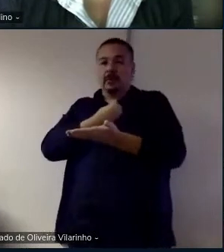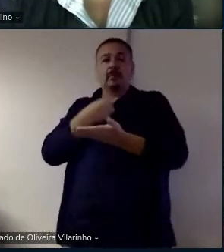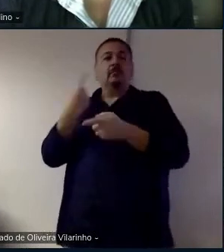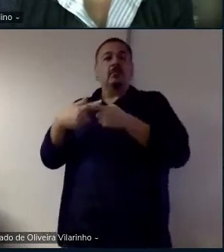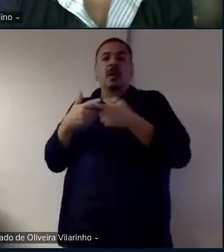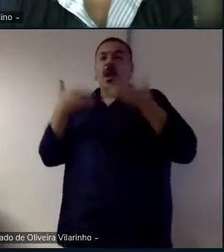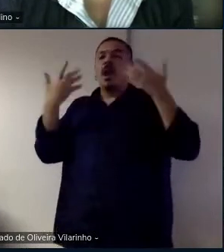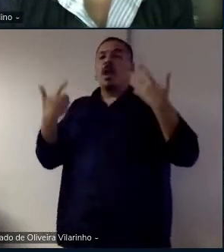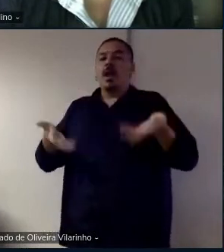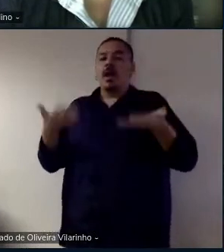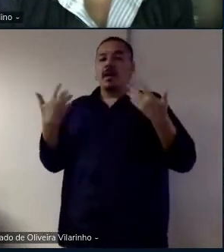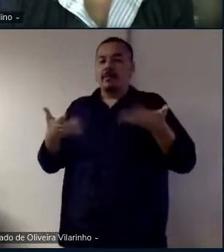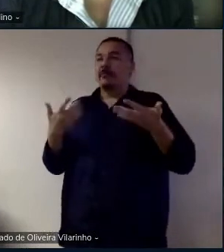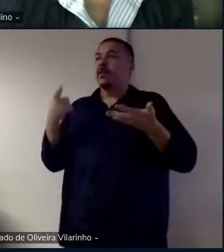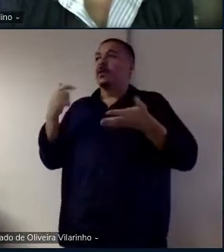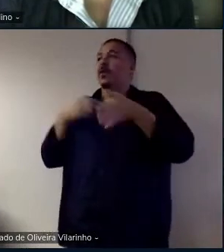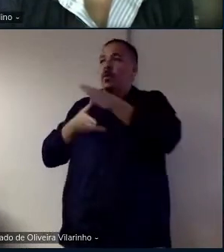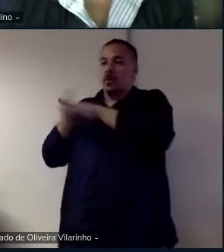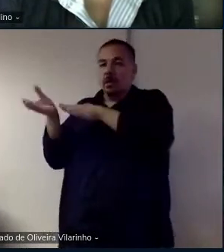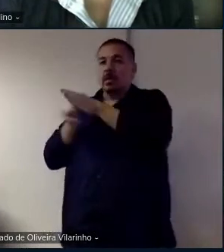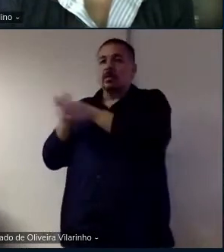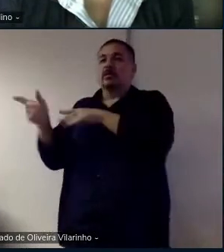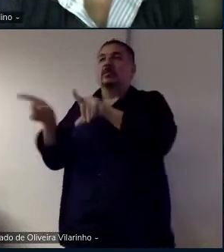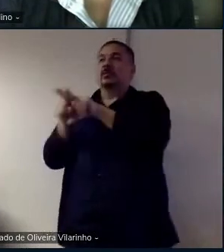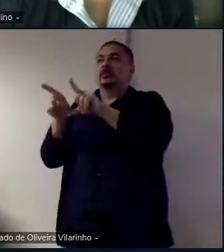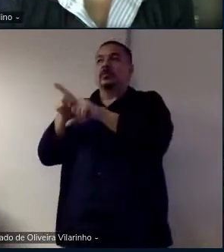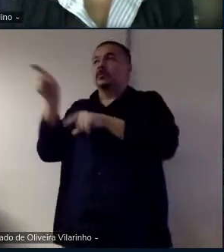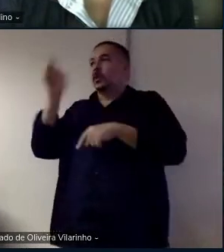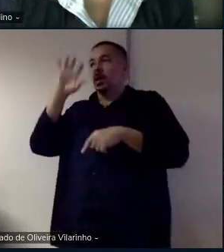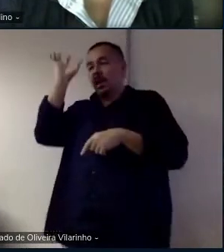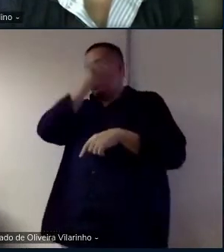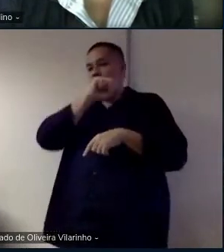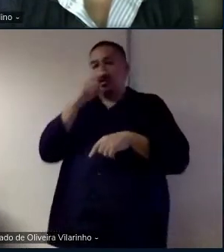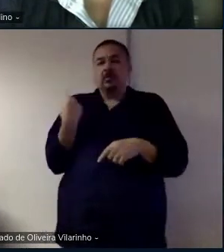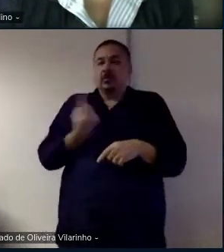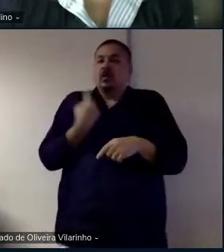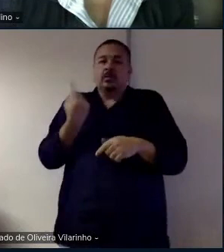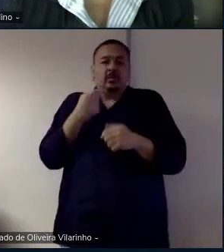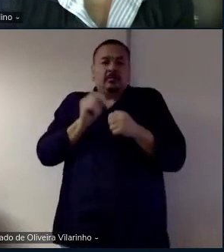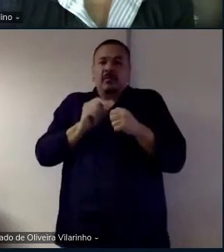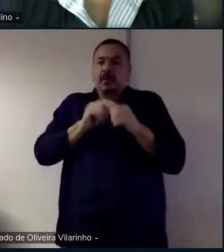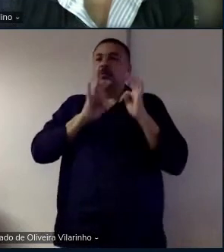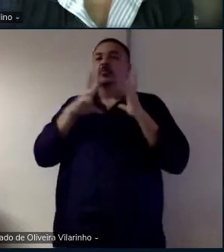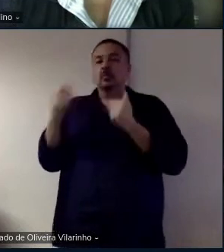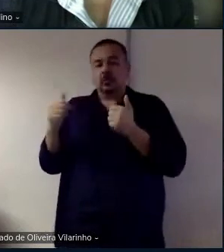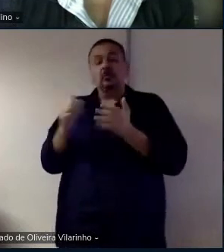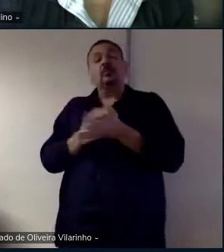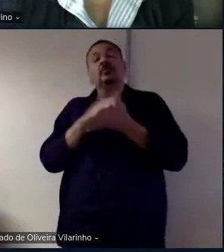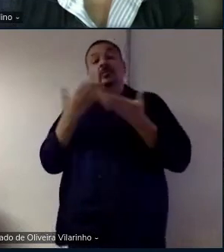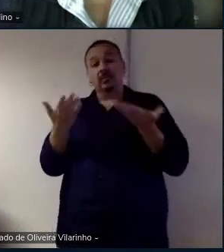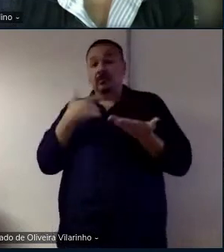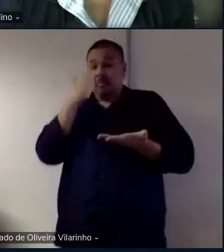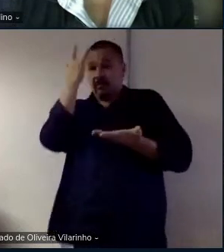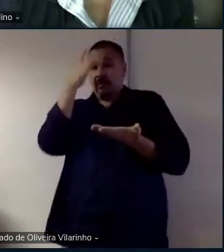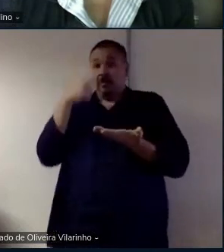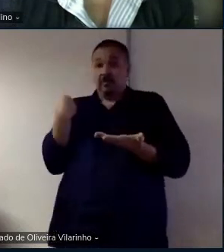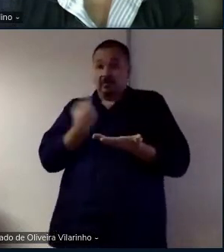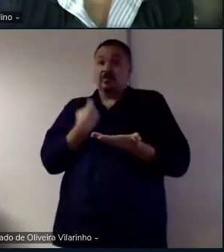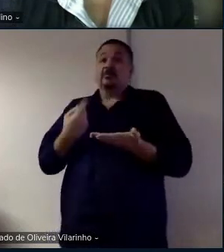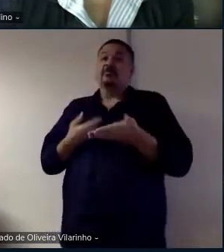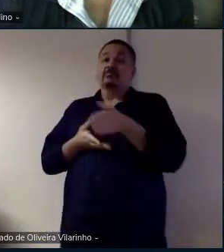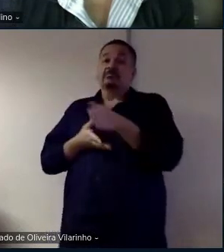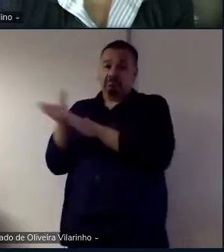é leve a orientação por você e porque você aprende basicamente sozinha e faz tudo então é fácil pra gente